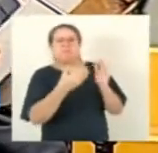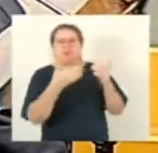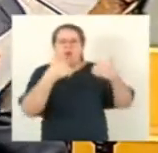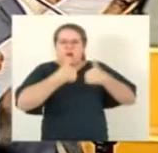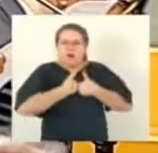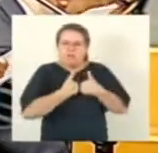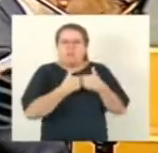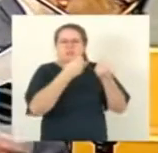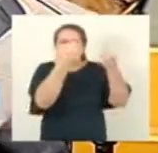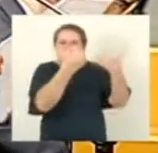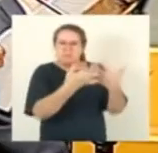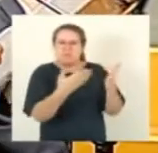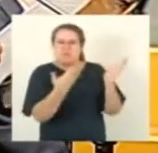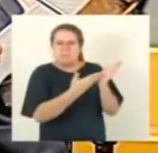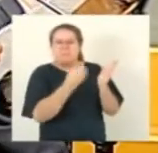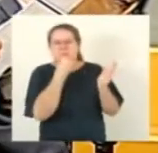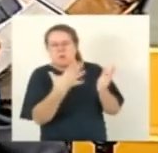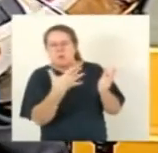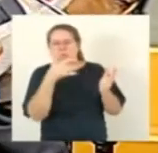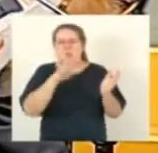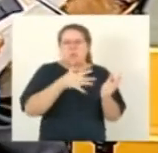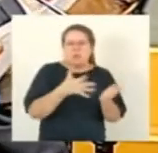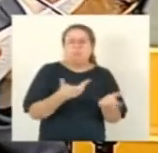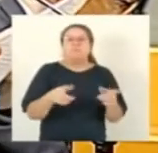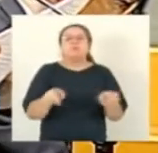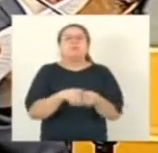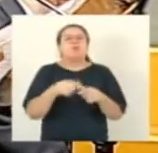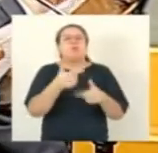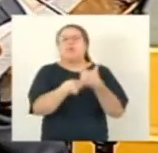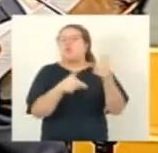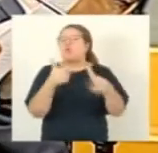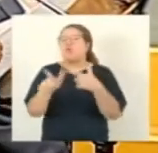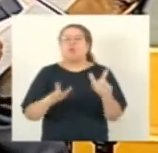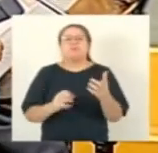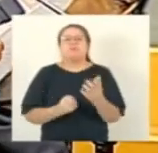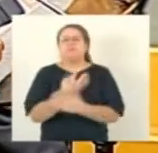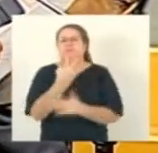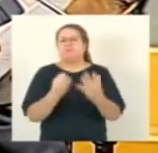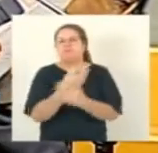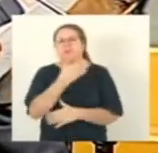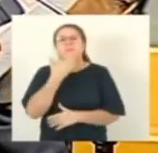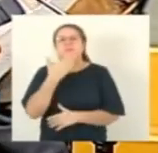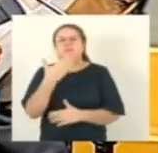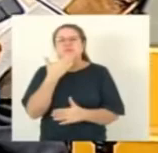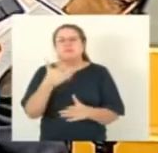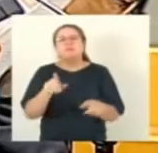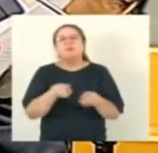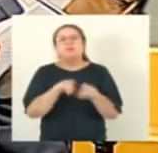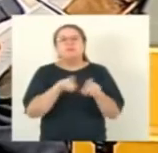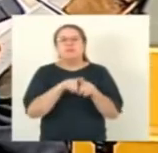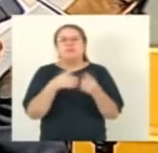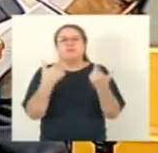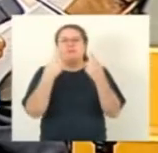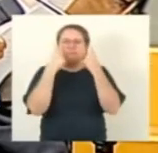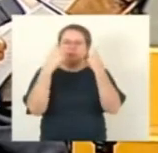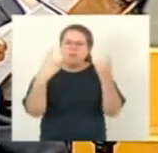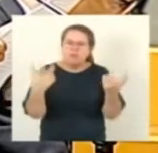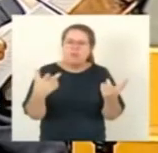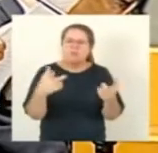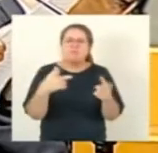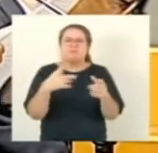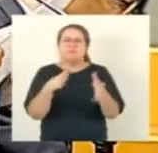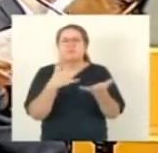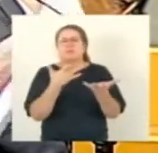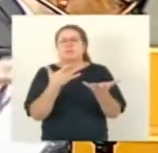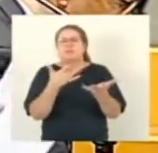indicações, 16, presidente, são para a criação do núcleo de atendimento de denúncia de violação dos direitos e garantias das